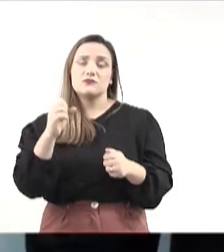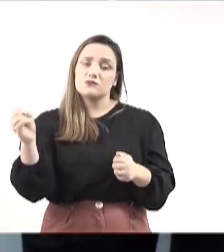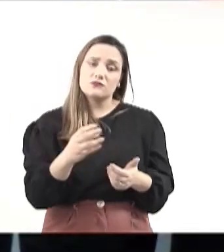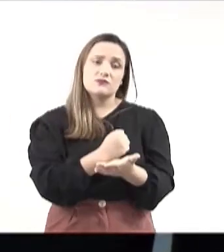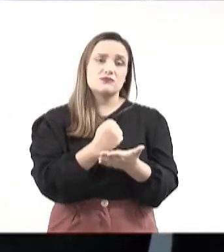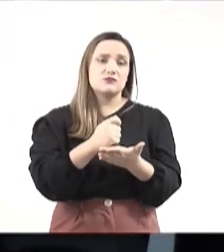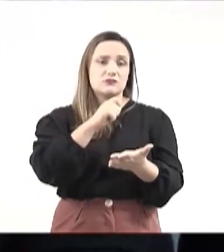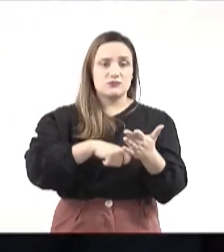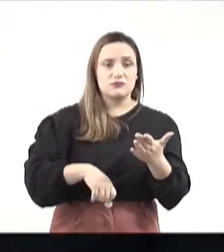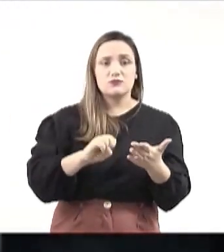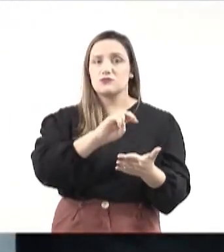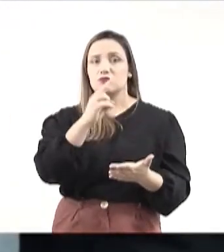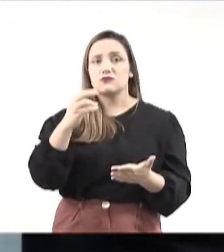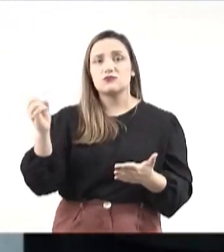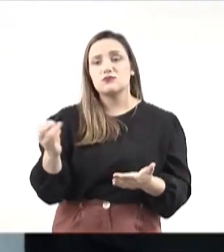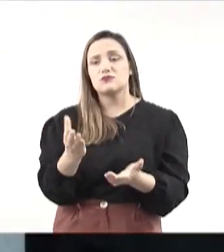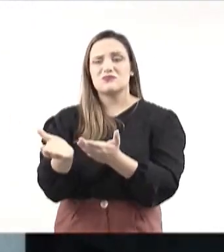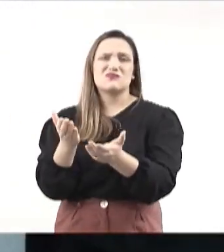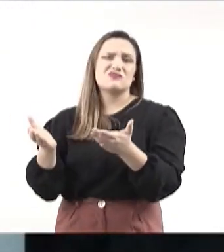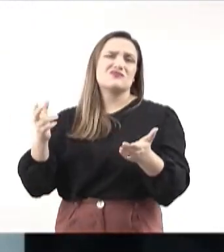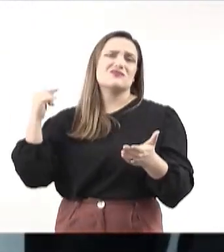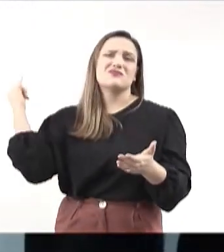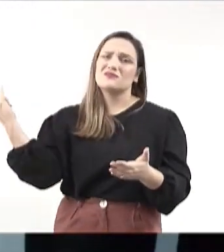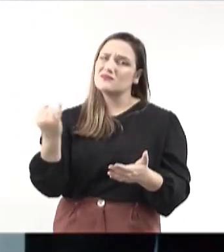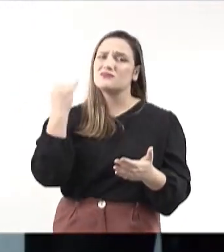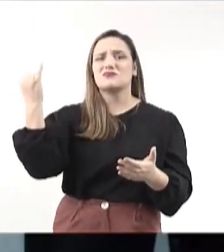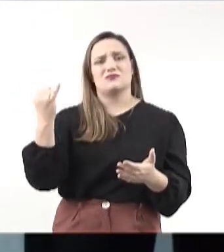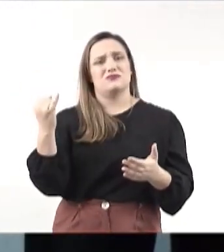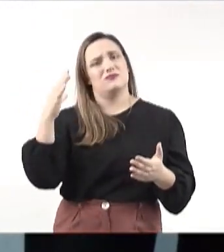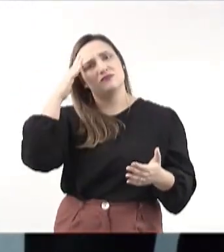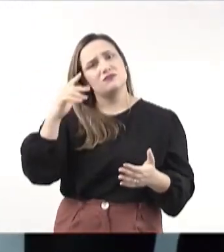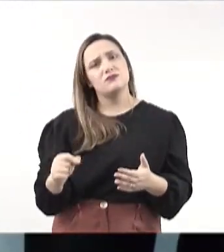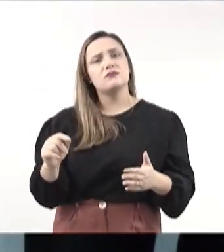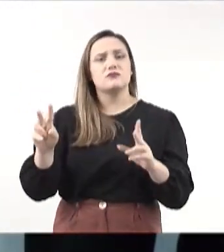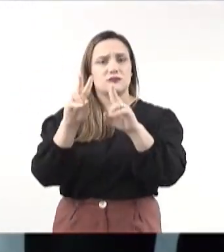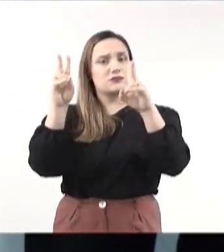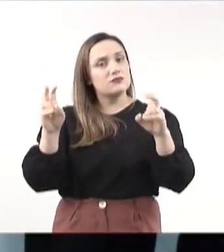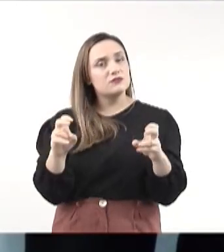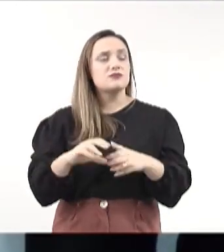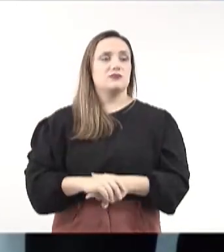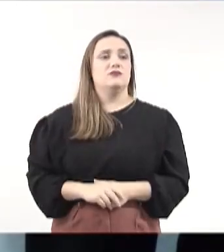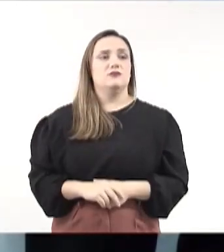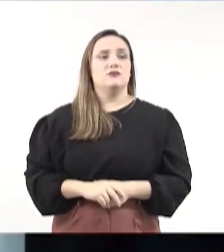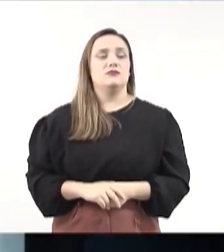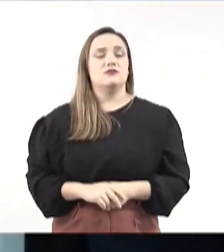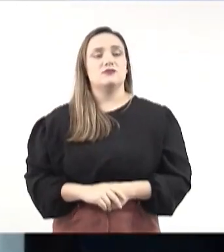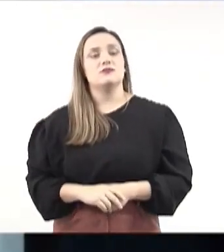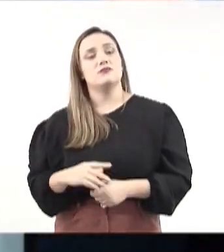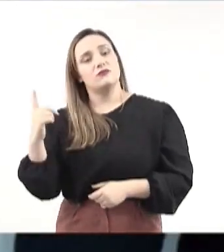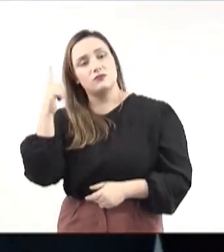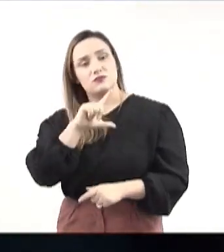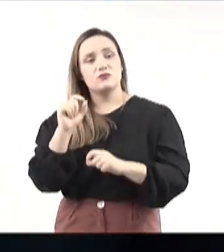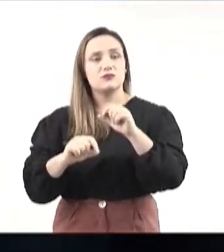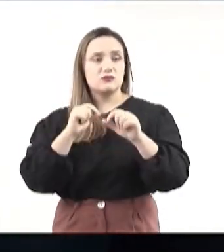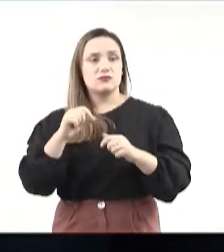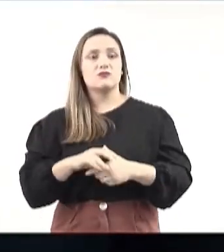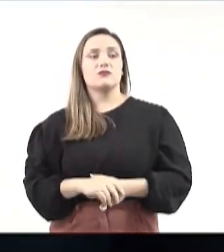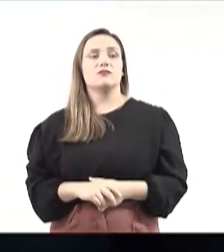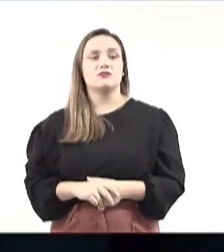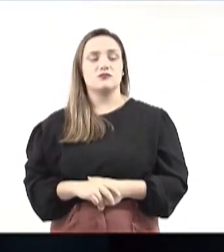relicitação é fundamental para destravarmos essa questão e podermos, então, ter